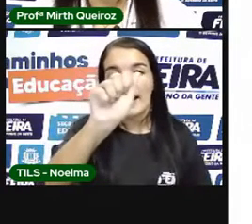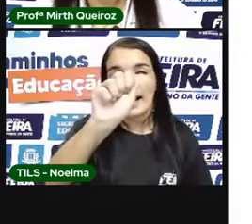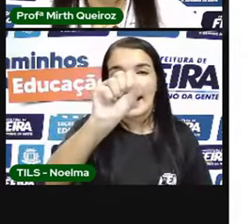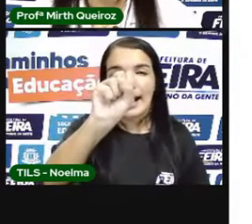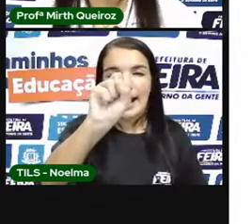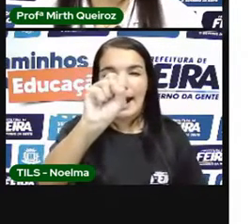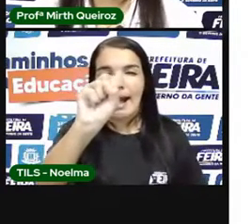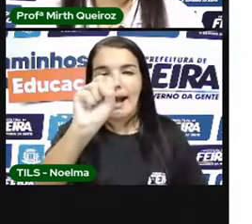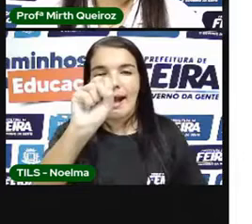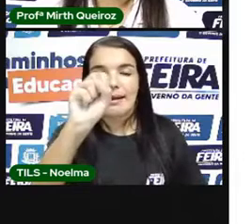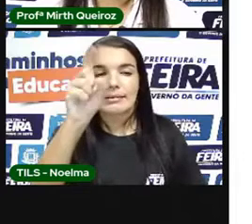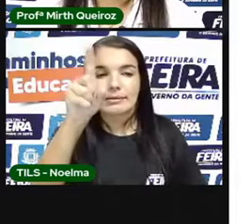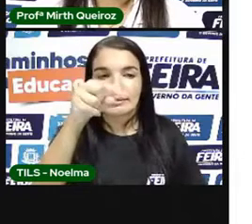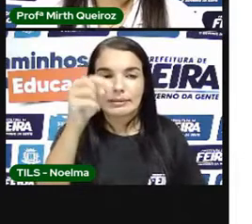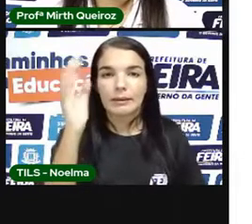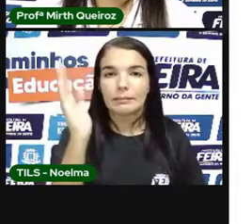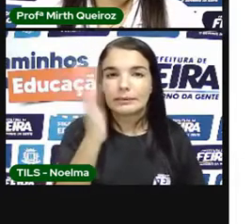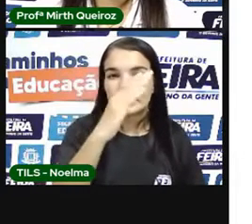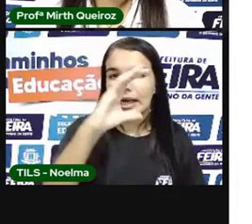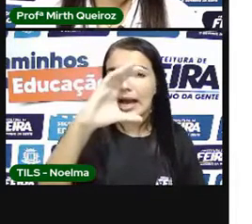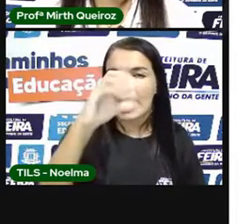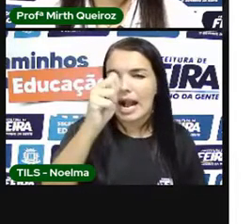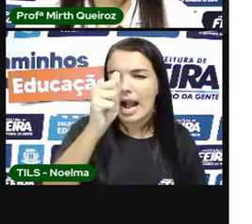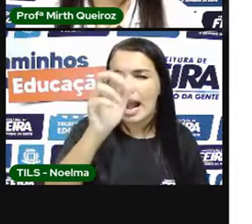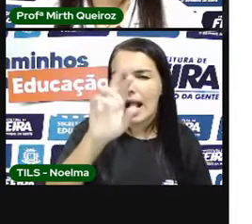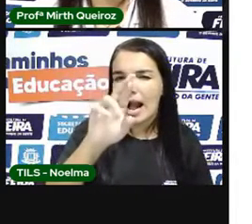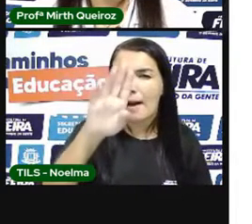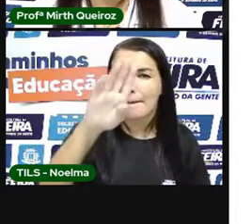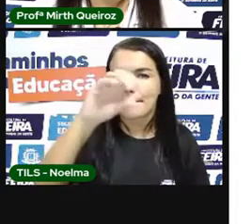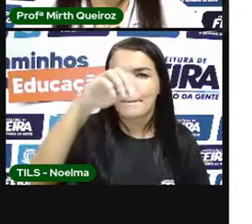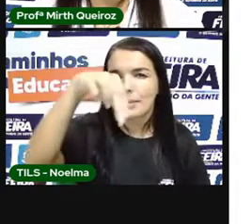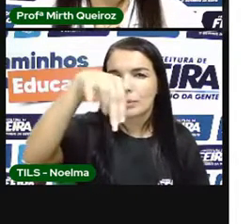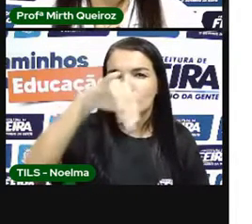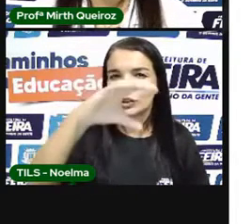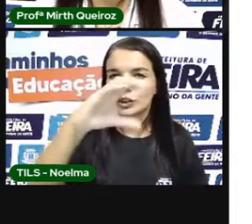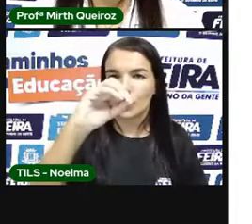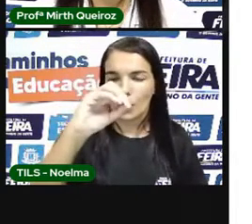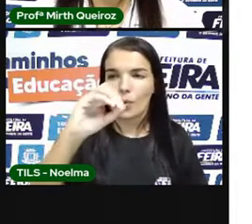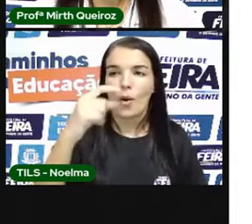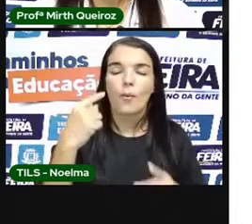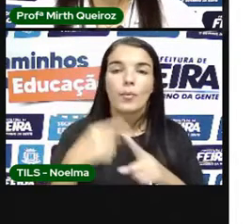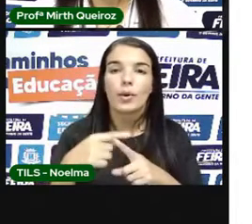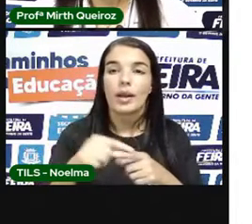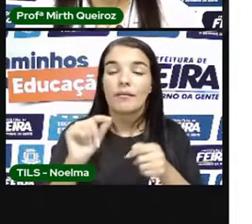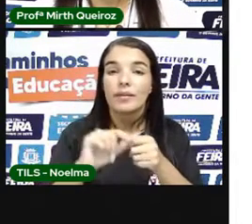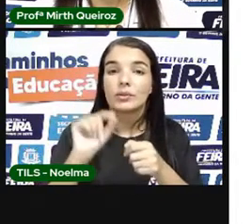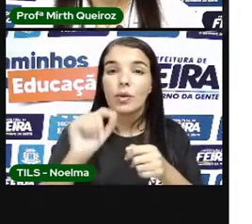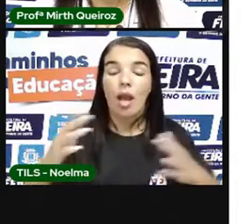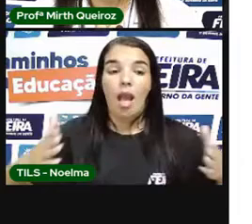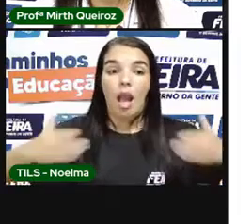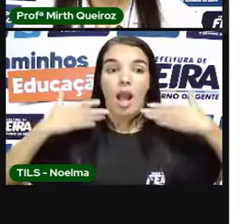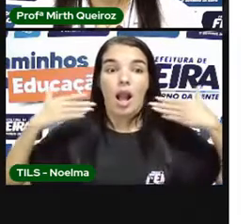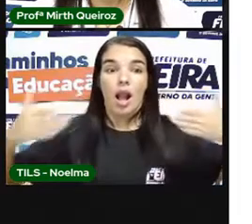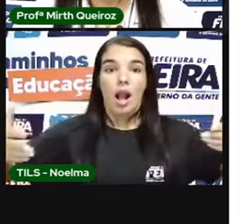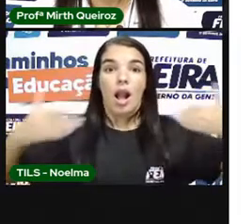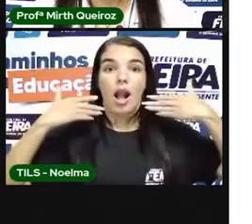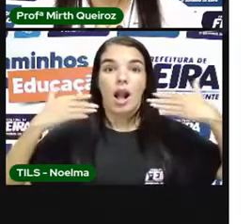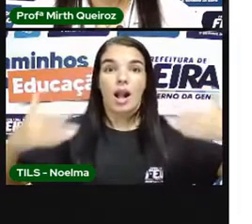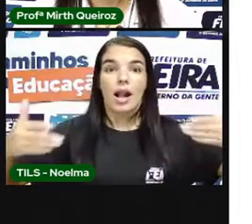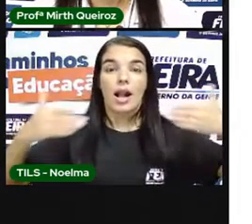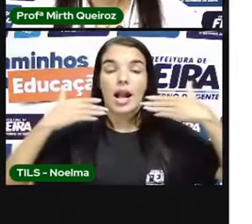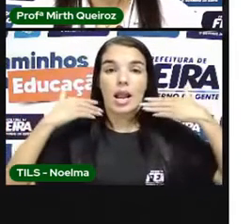CO2 Na atmosfera Que faz com que O calor Que entra Aqui